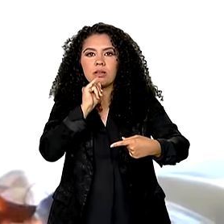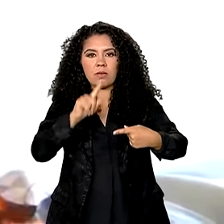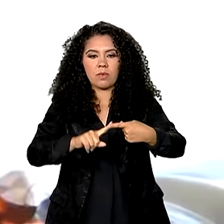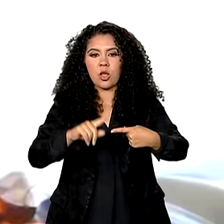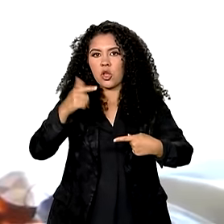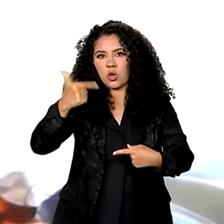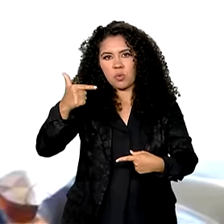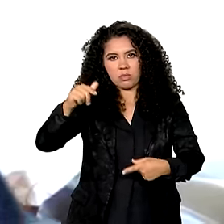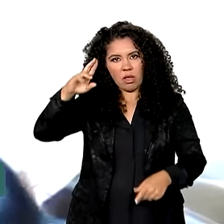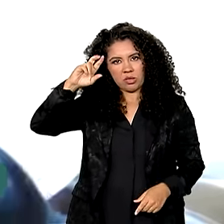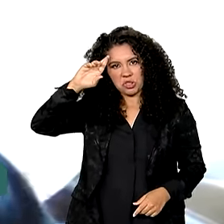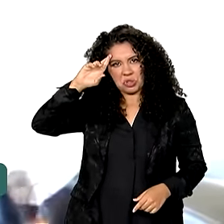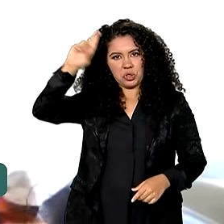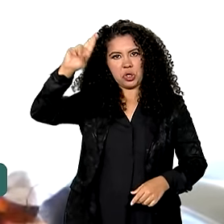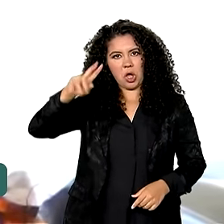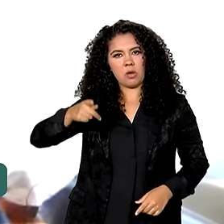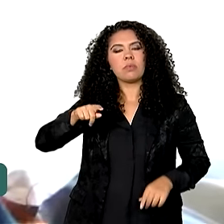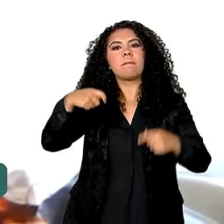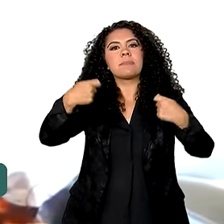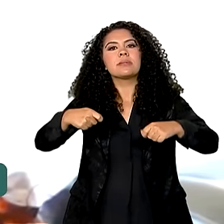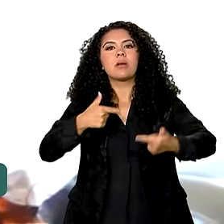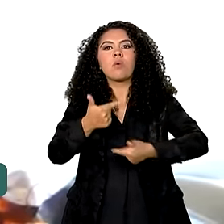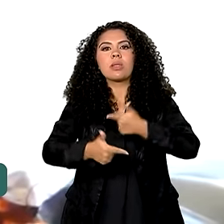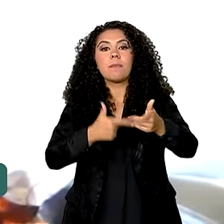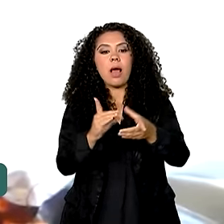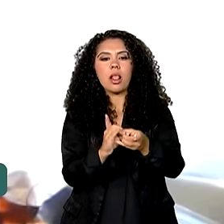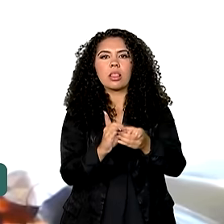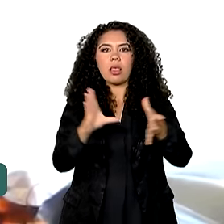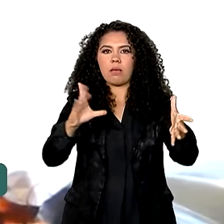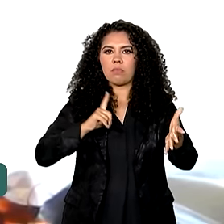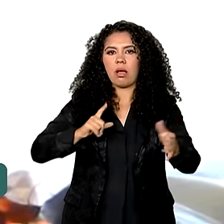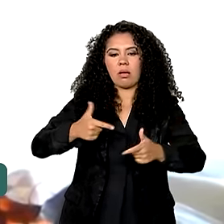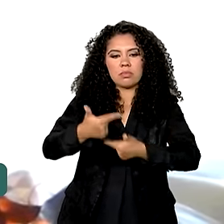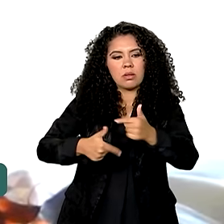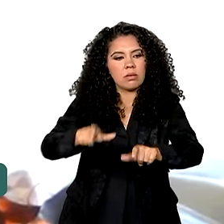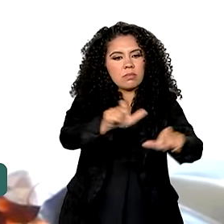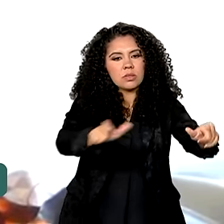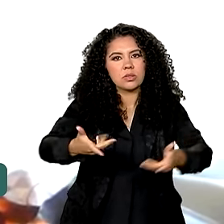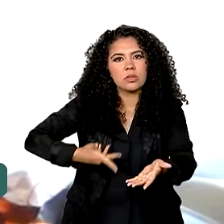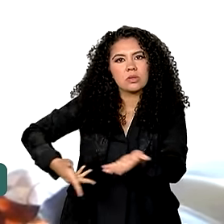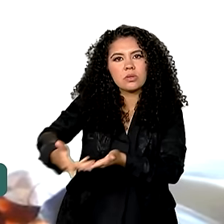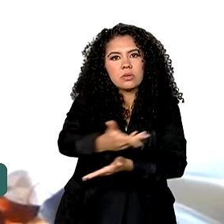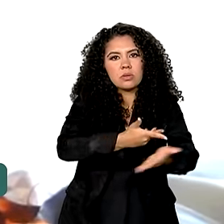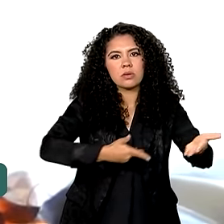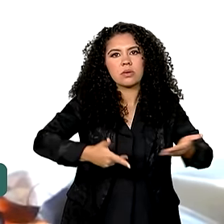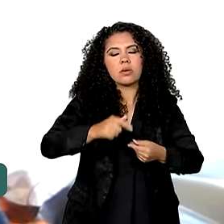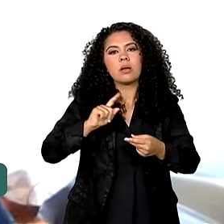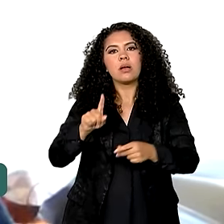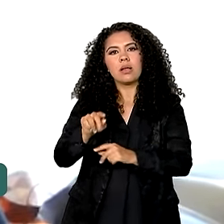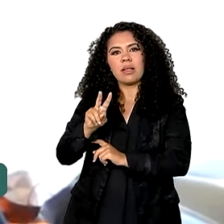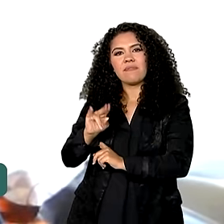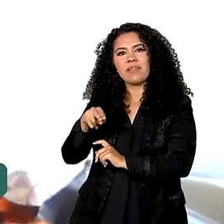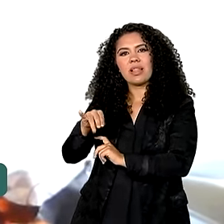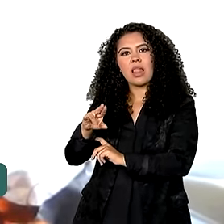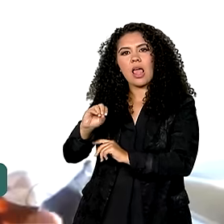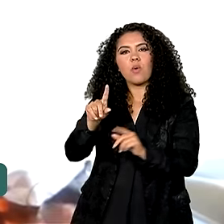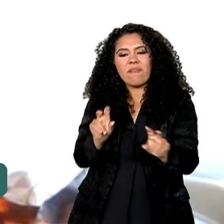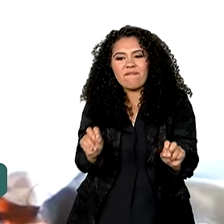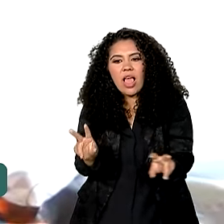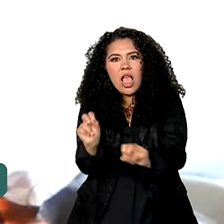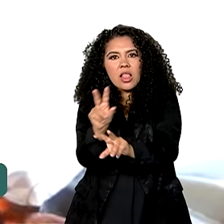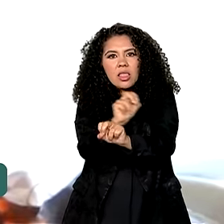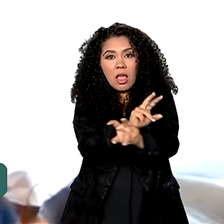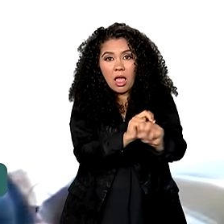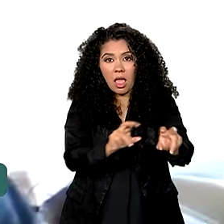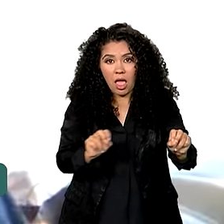patrão empregado, que de fato seja um trabalho democrático entre essas pessoas, e que não haja utilização do chamado veneno, que não haja utilização de agrotóxicos. Então, é